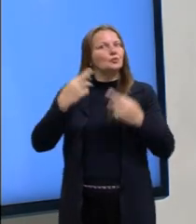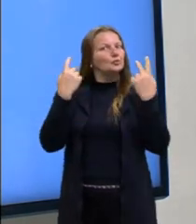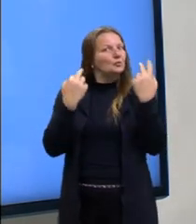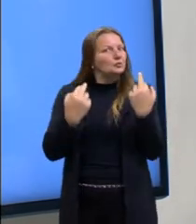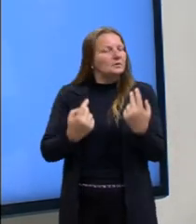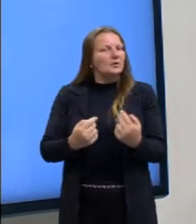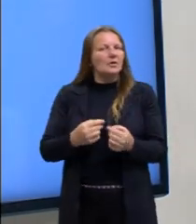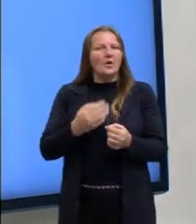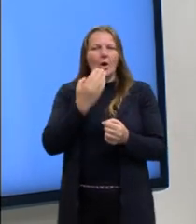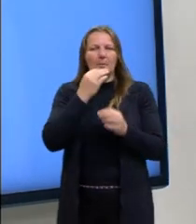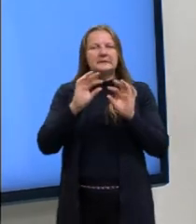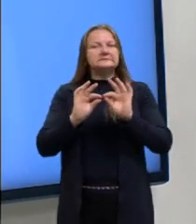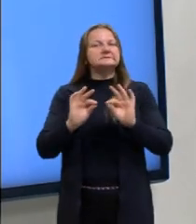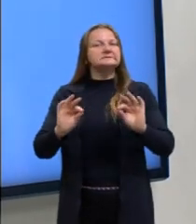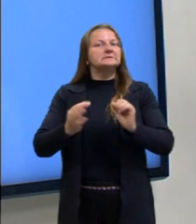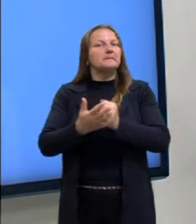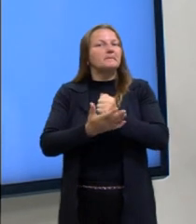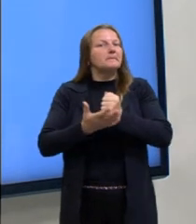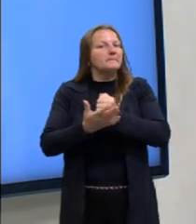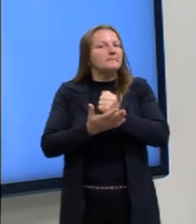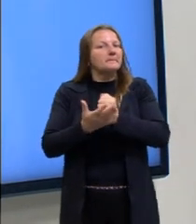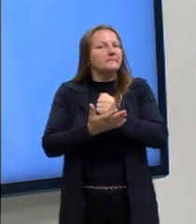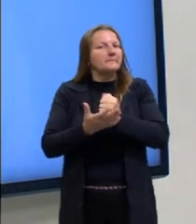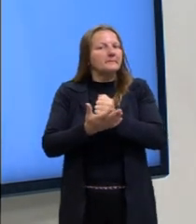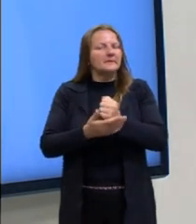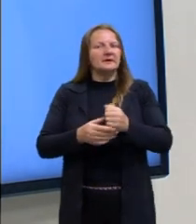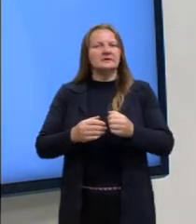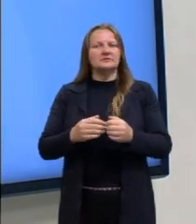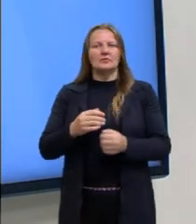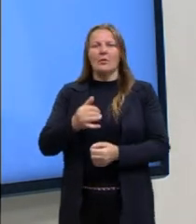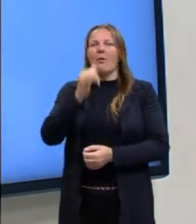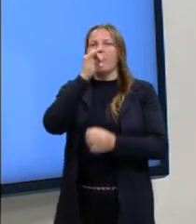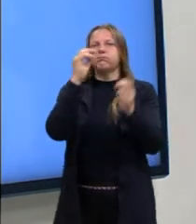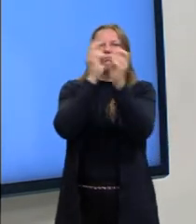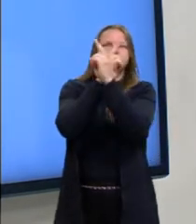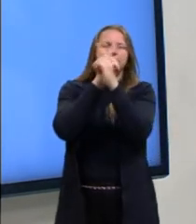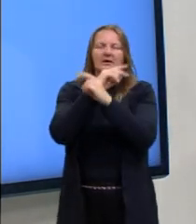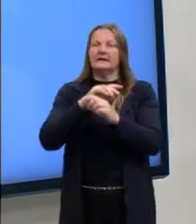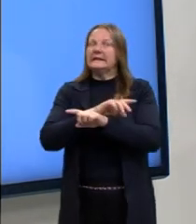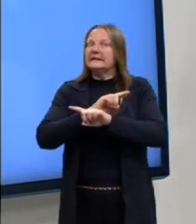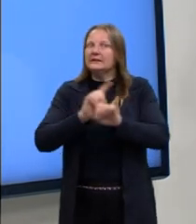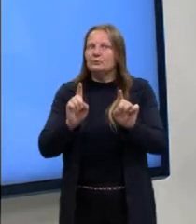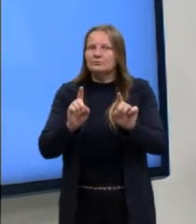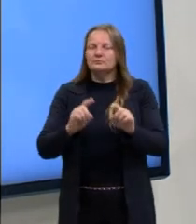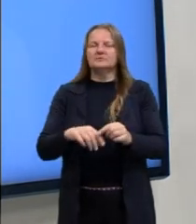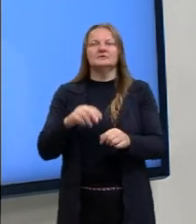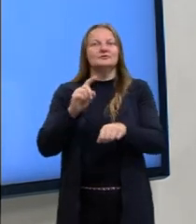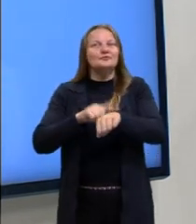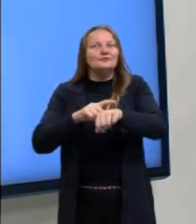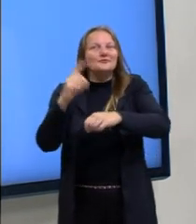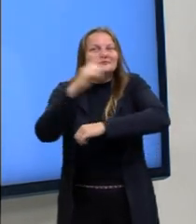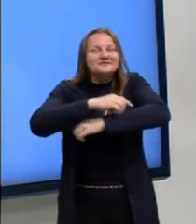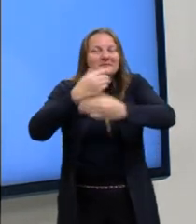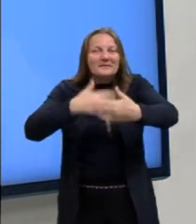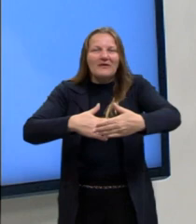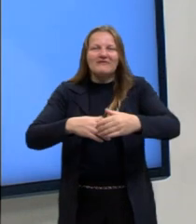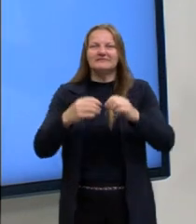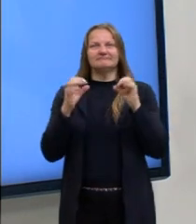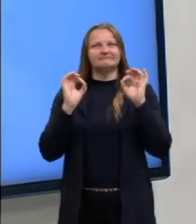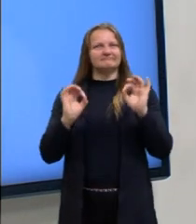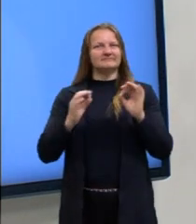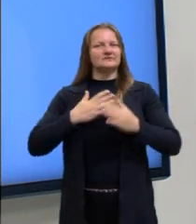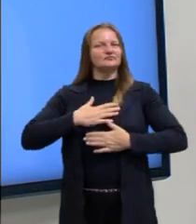exceda na alimentação, não exceda de forma alguma em bebida alcoólica, para que você possa, no dia do Enem, estar em condições